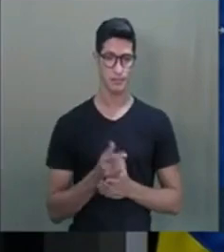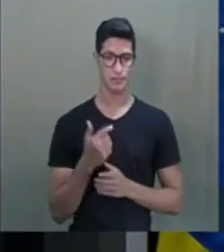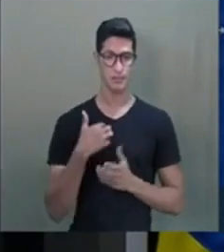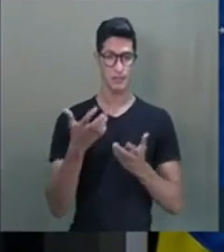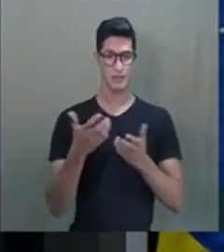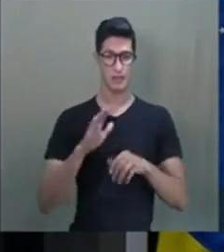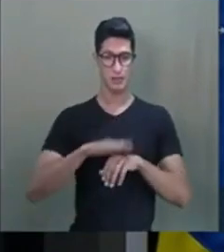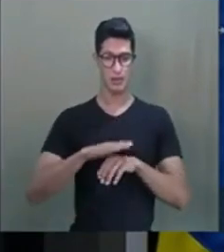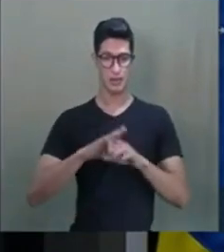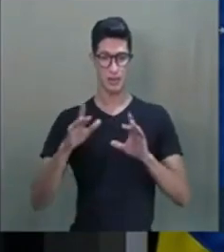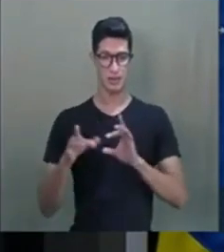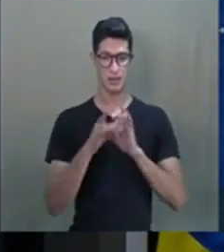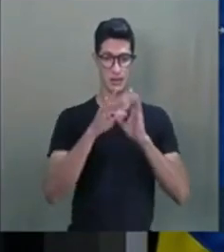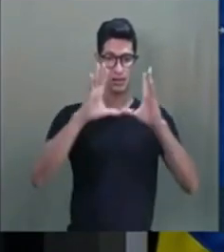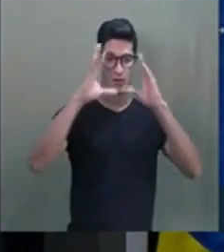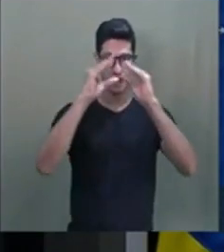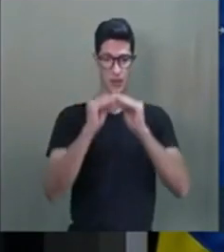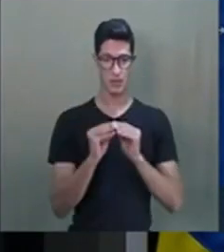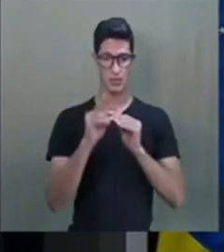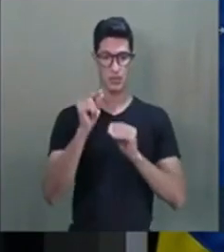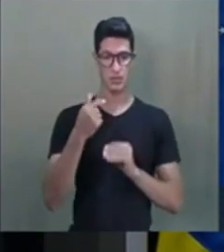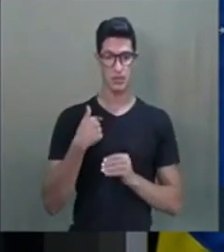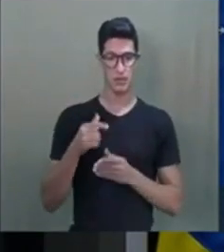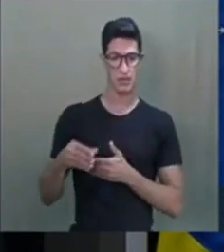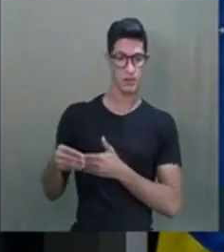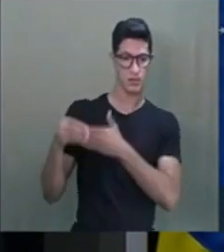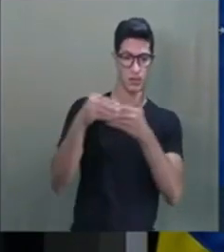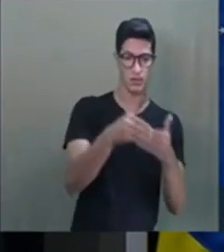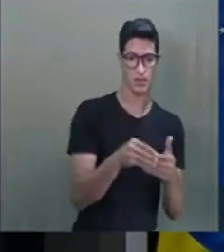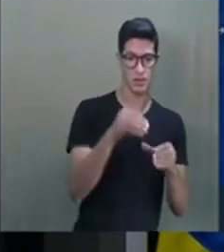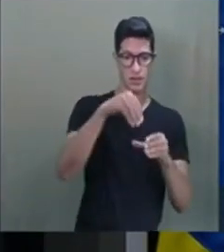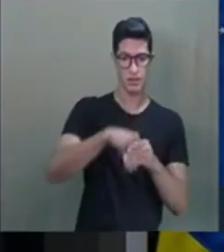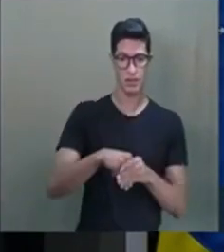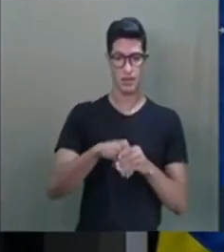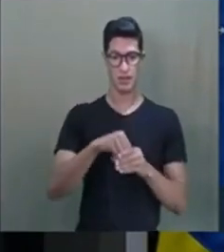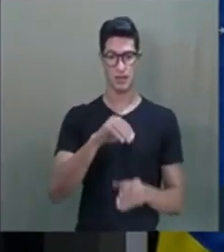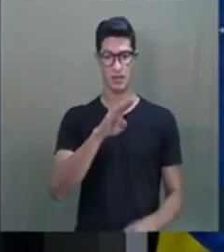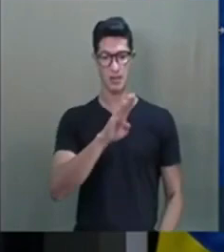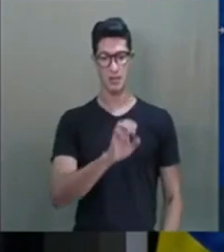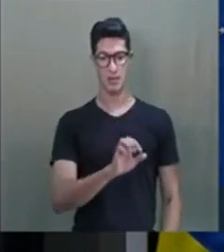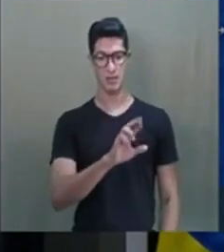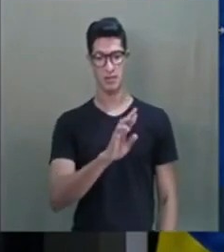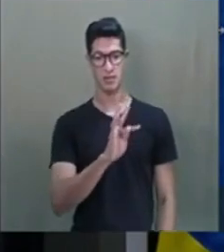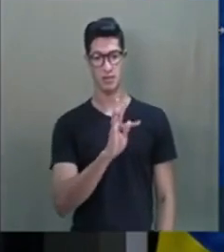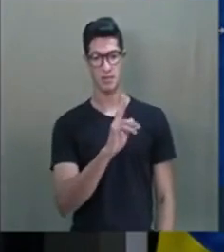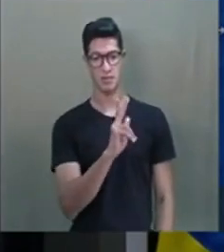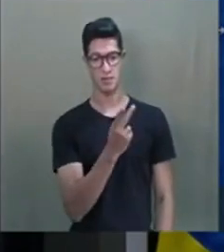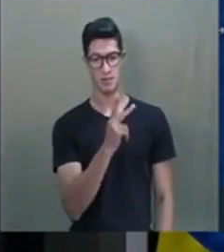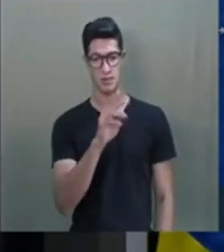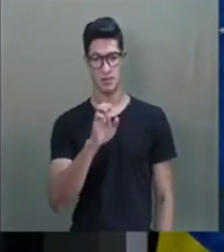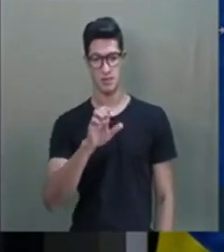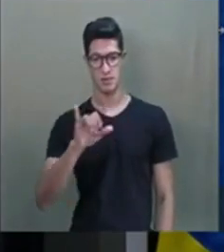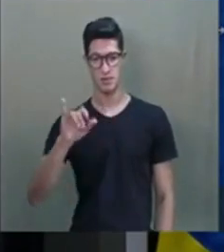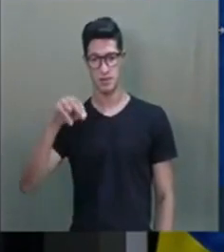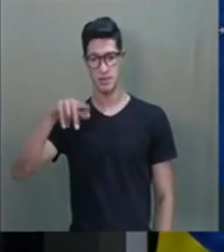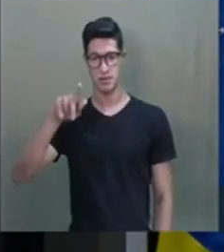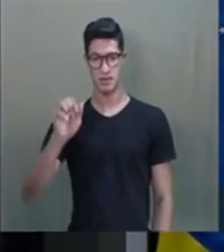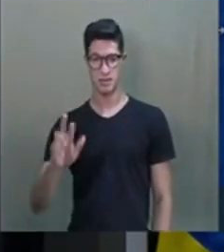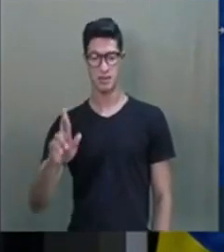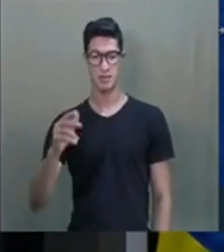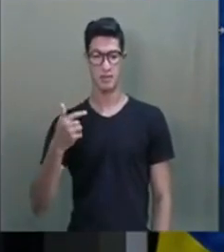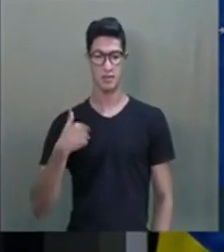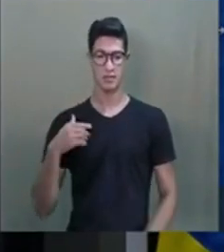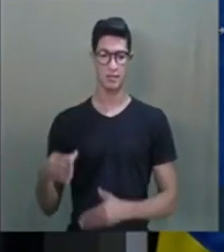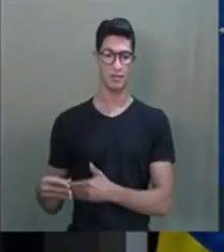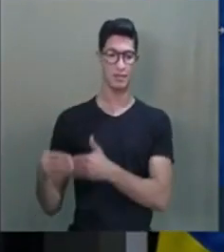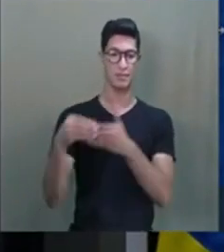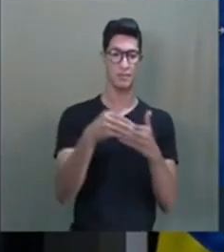quis fazer um pouco de um resumo aqui do que todos trouxeram dentro da visão do Bert Hellinger também. Uma vez, então, eu